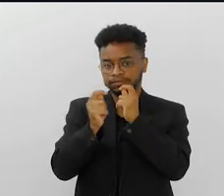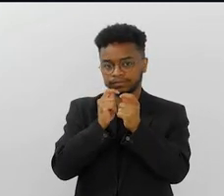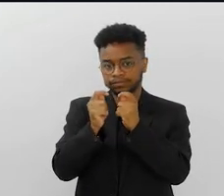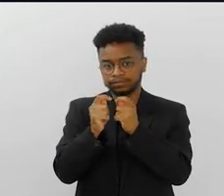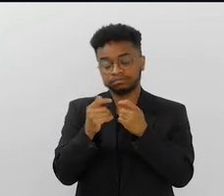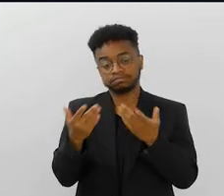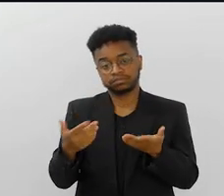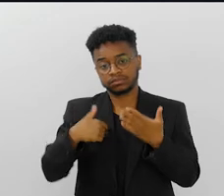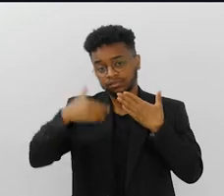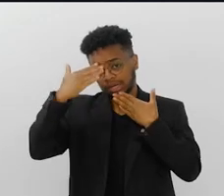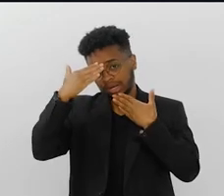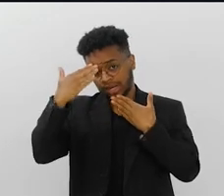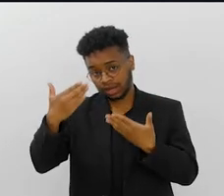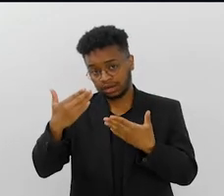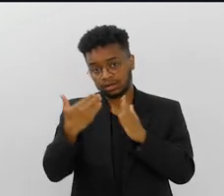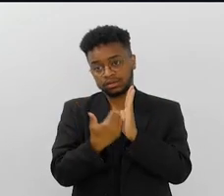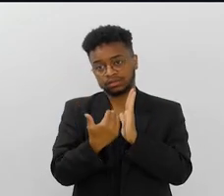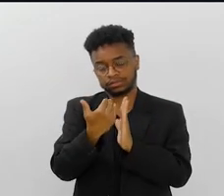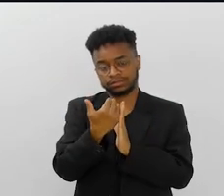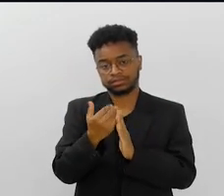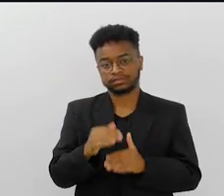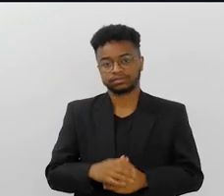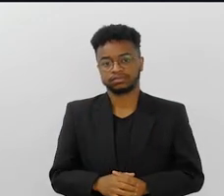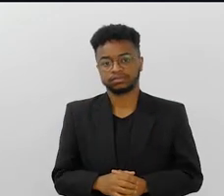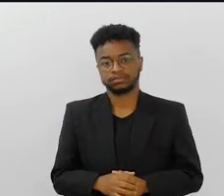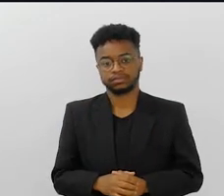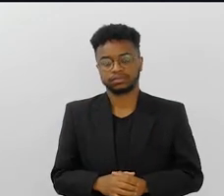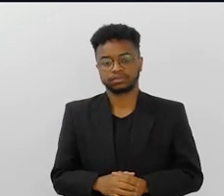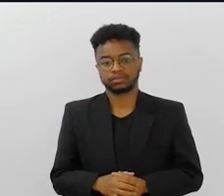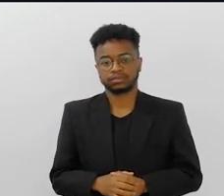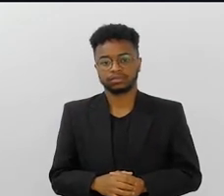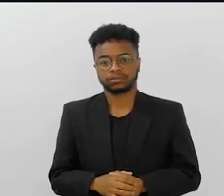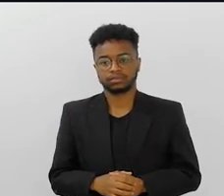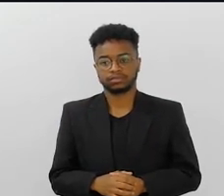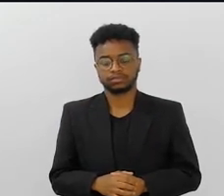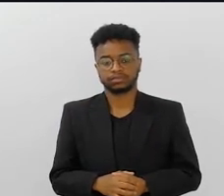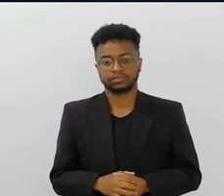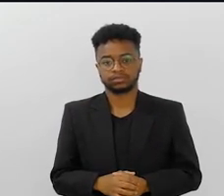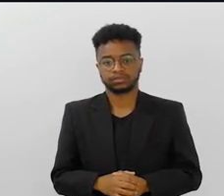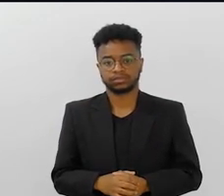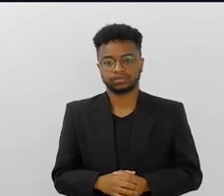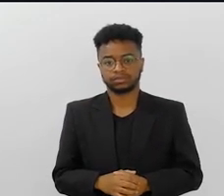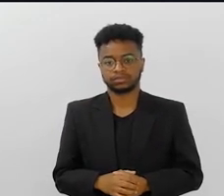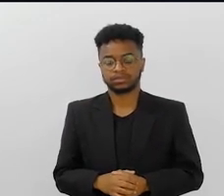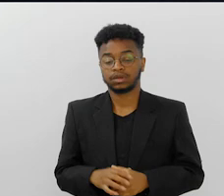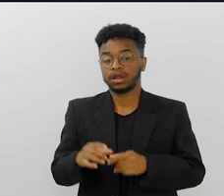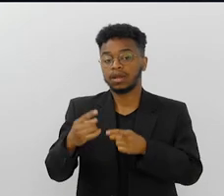da entrevista. Eu te agradeço demais. Nossa, um prazer. Foi, assim,